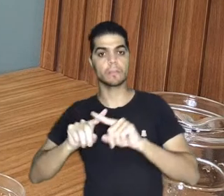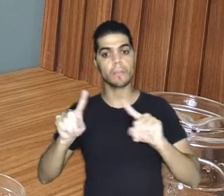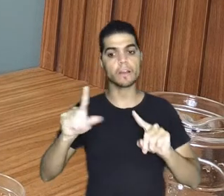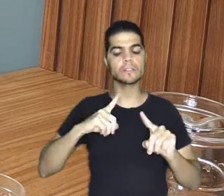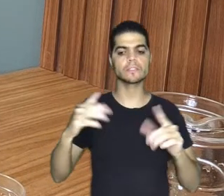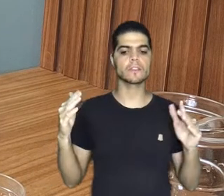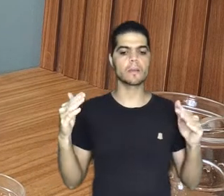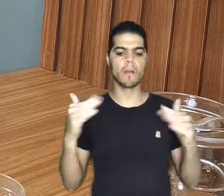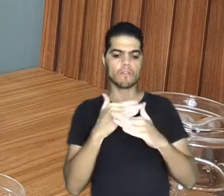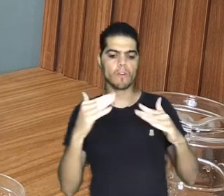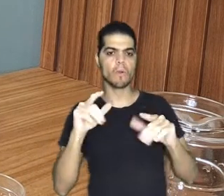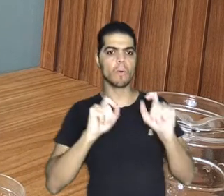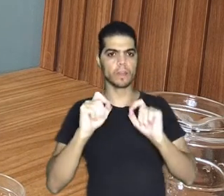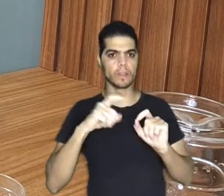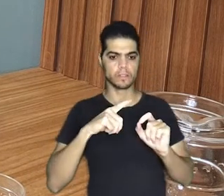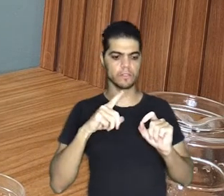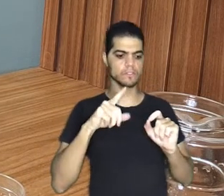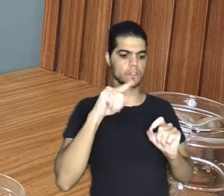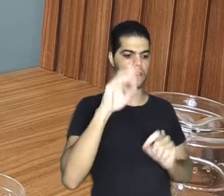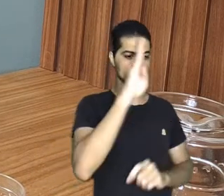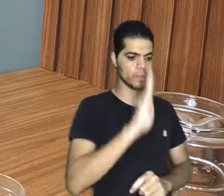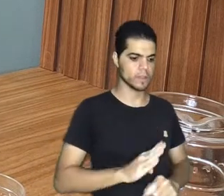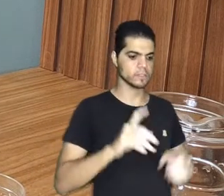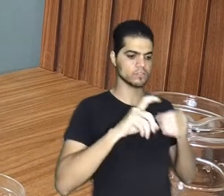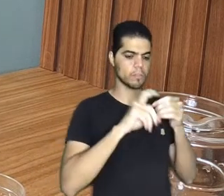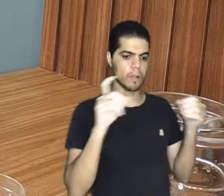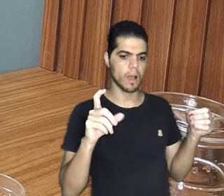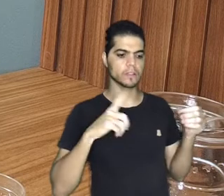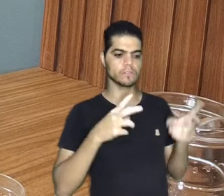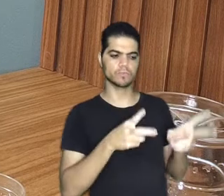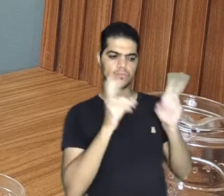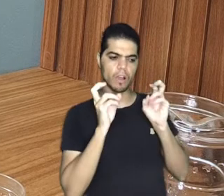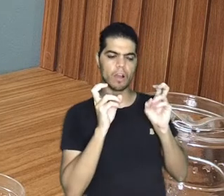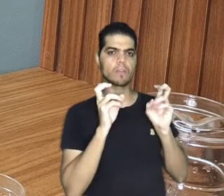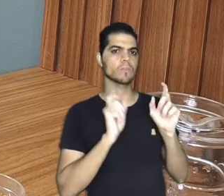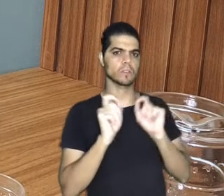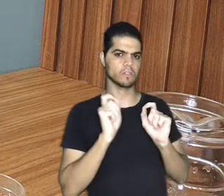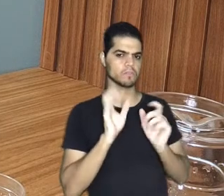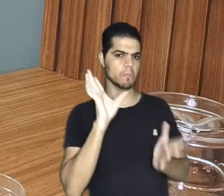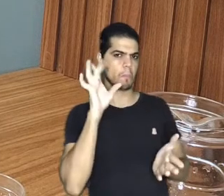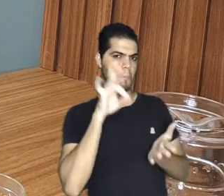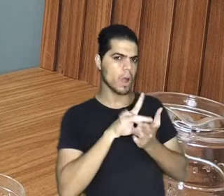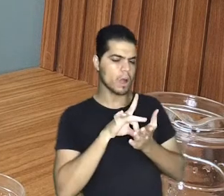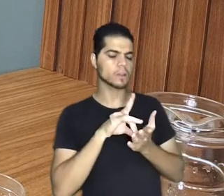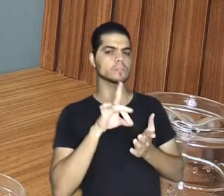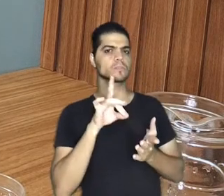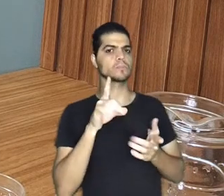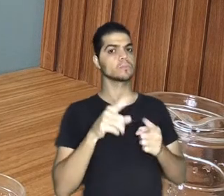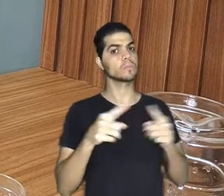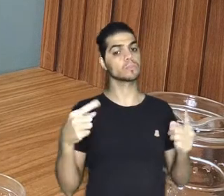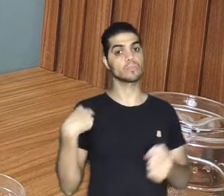a interferência americana na independência do Brasil e no processo de reconhecimento de independência é fato. Quando a gente